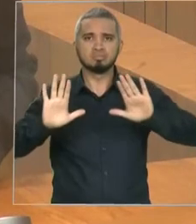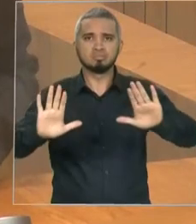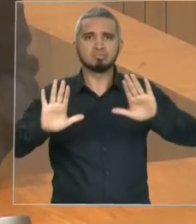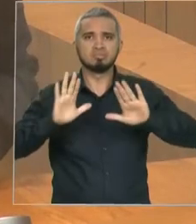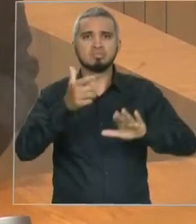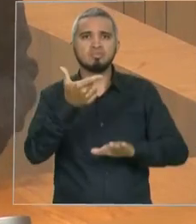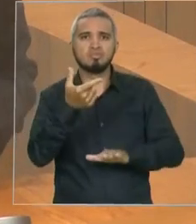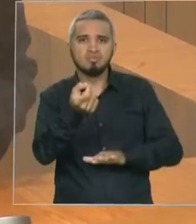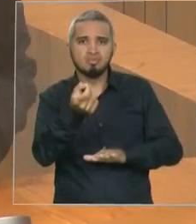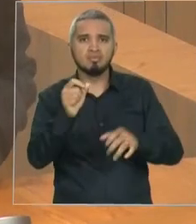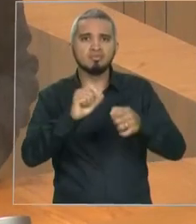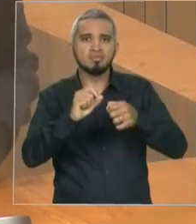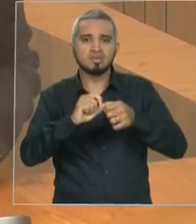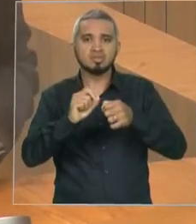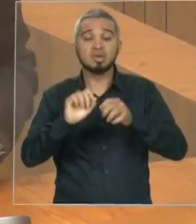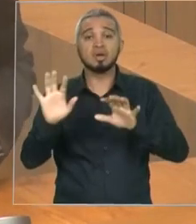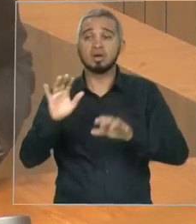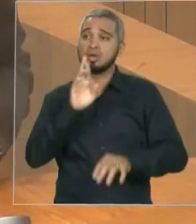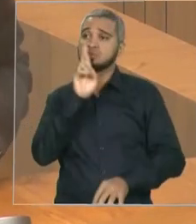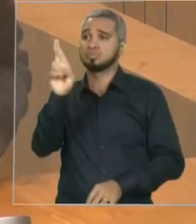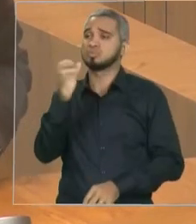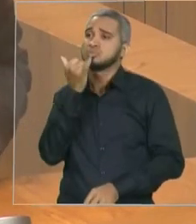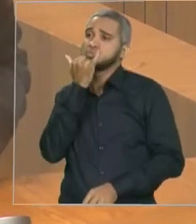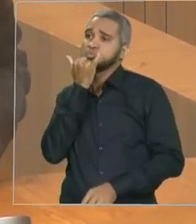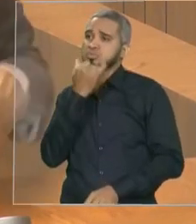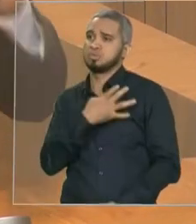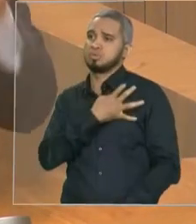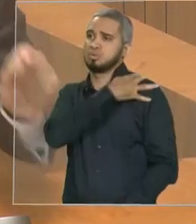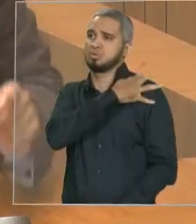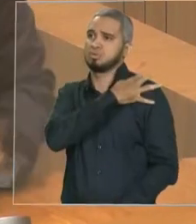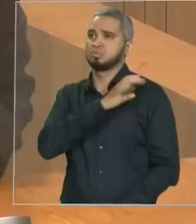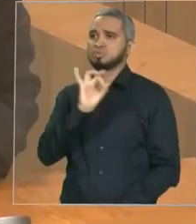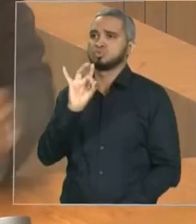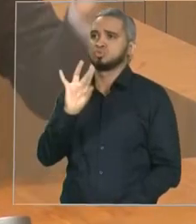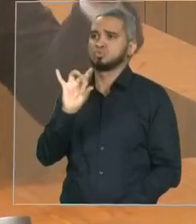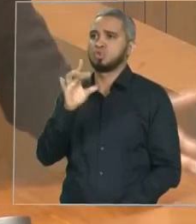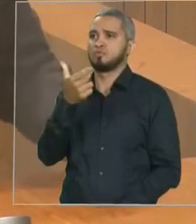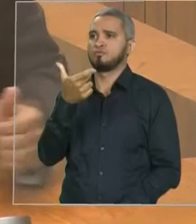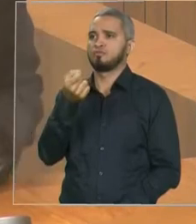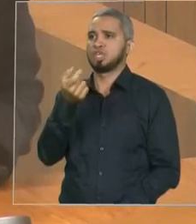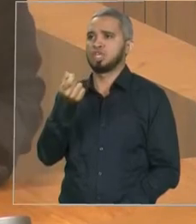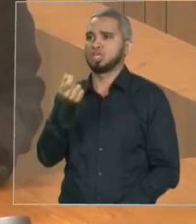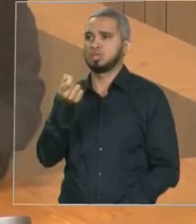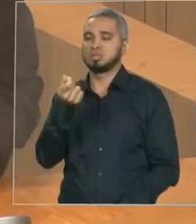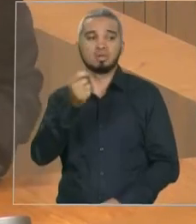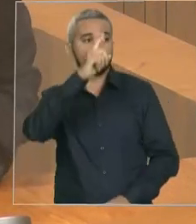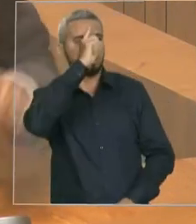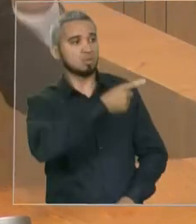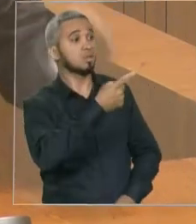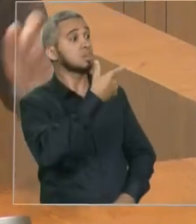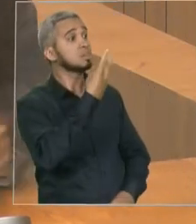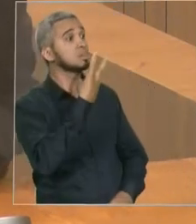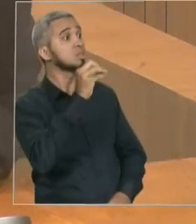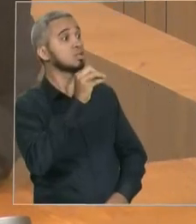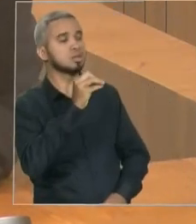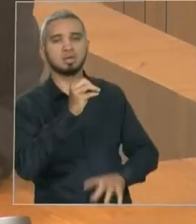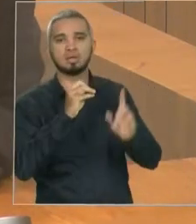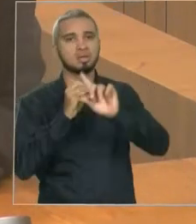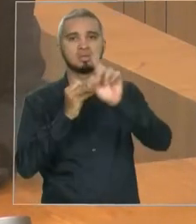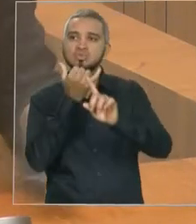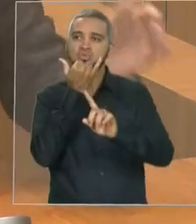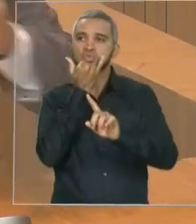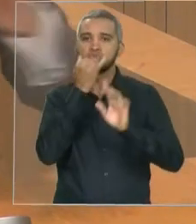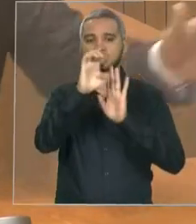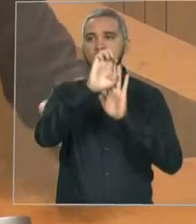braço, ele vai dizer, coronel, mas só são 20. faça 30 flexões, mas coronel só tem 20. Lá no edital só tem